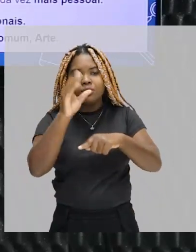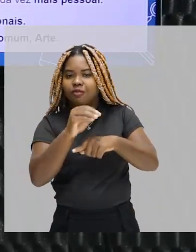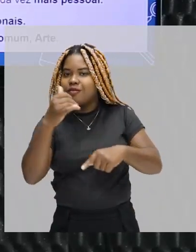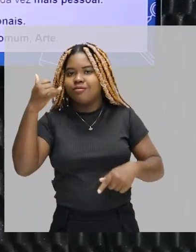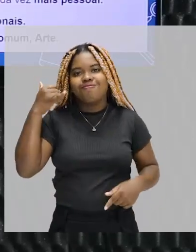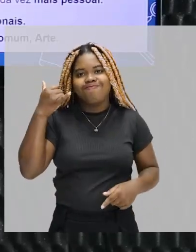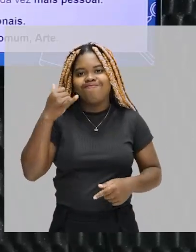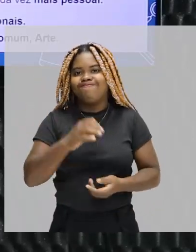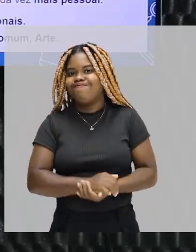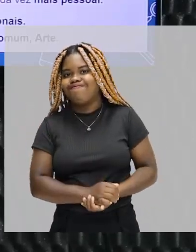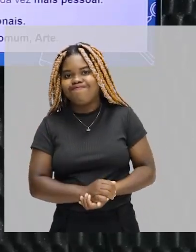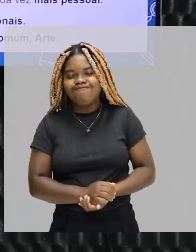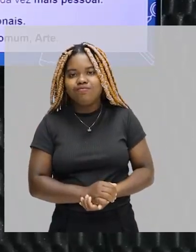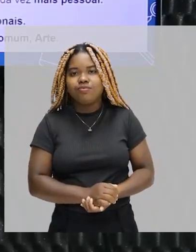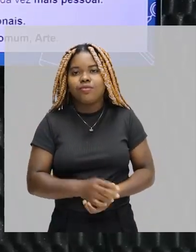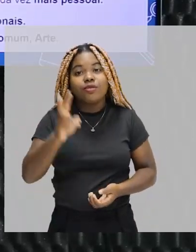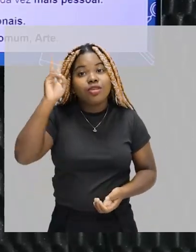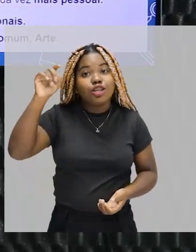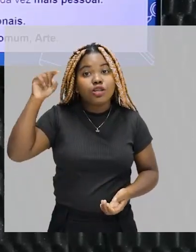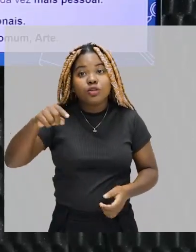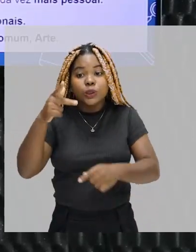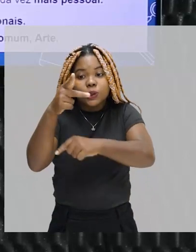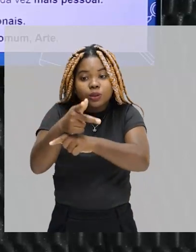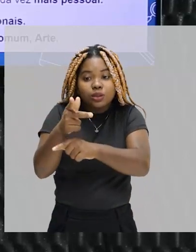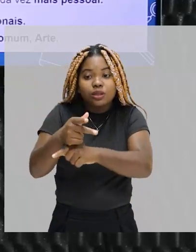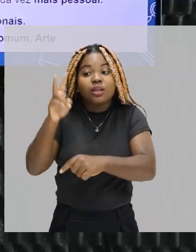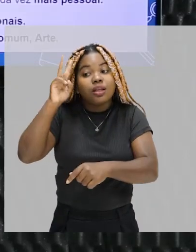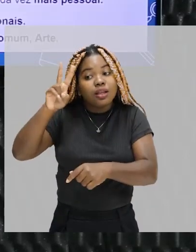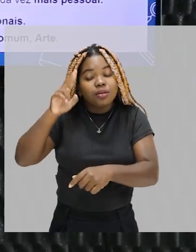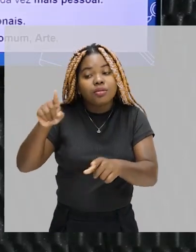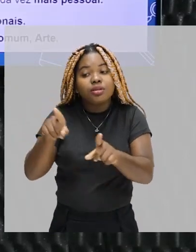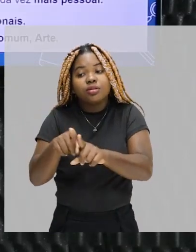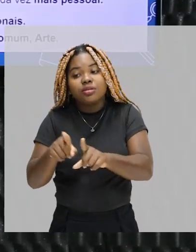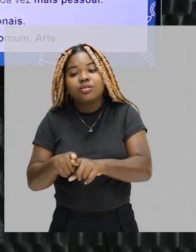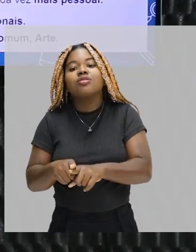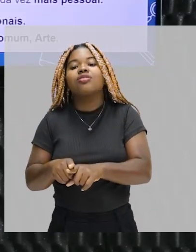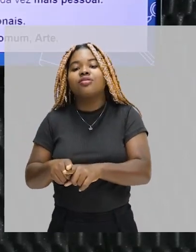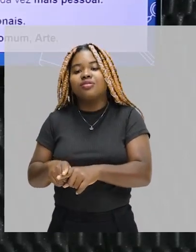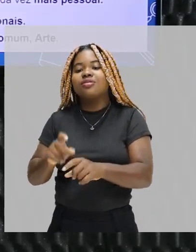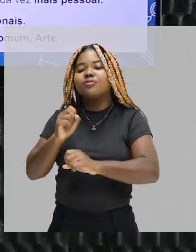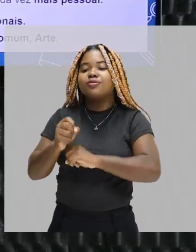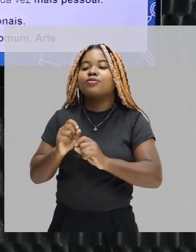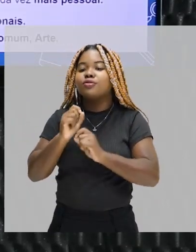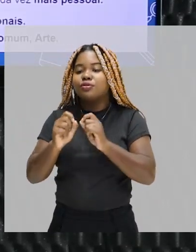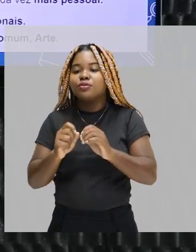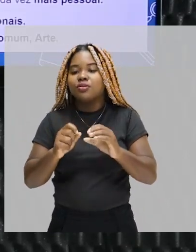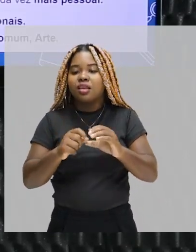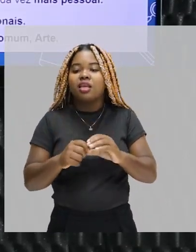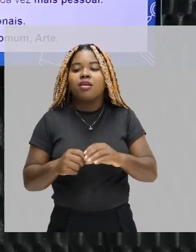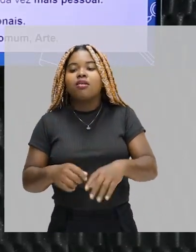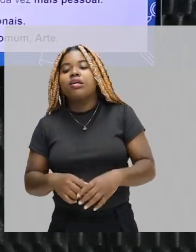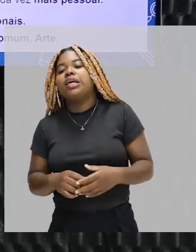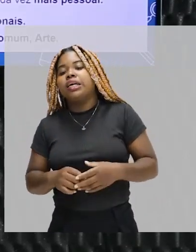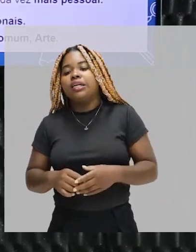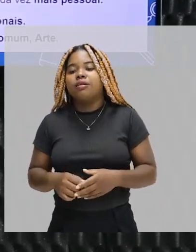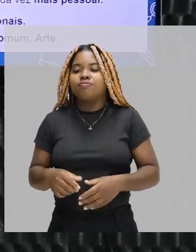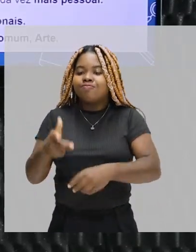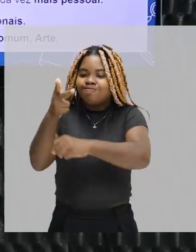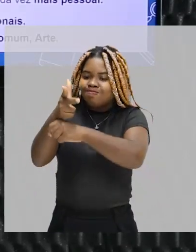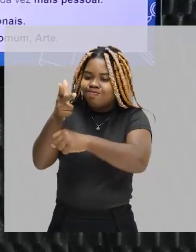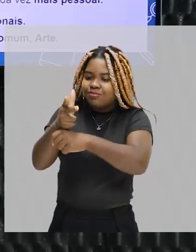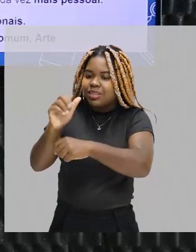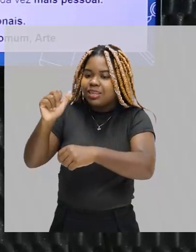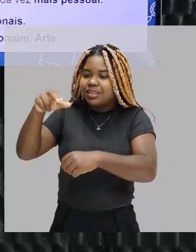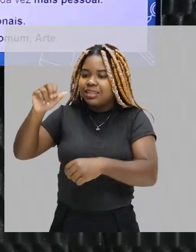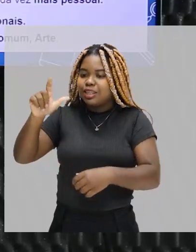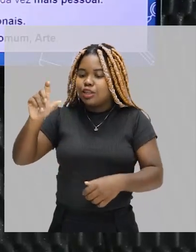E olha que eu lembro, e as pessoas estão aqui no estúdio, a maioria deve lembrar das câmeras analógicas. Você botava um filme fotográfico num ambiente